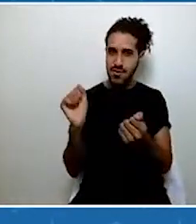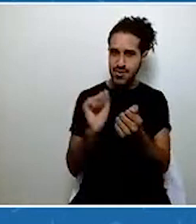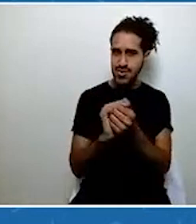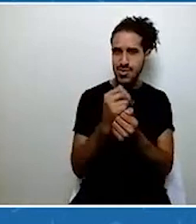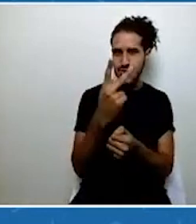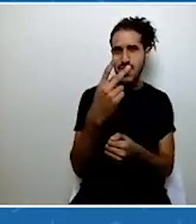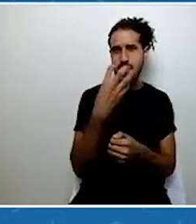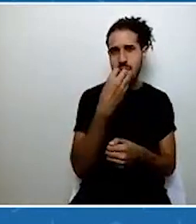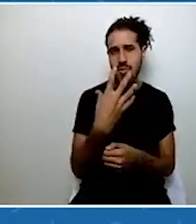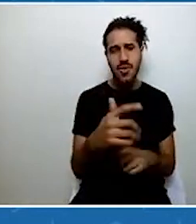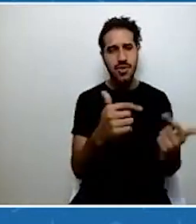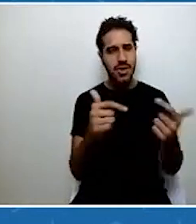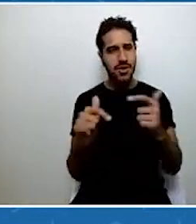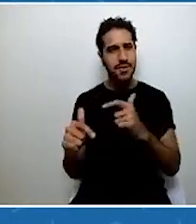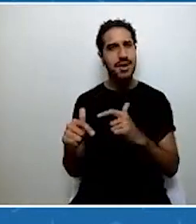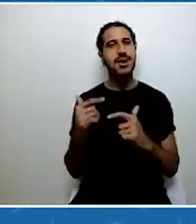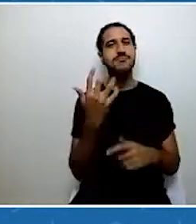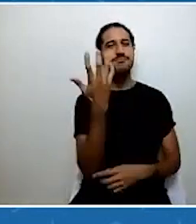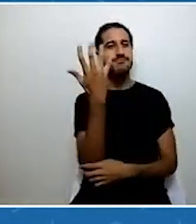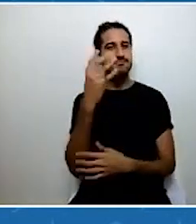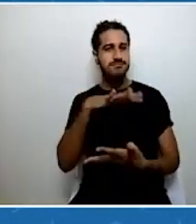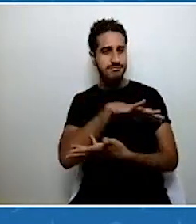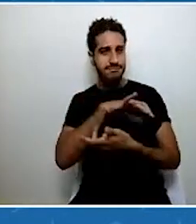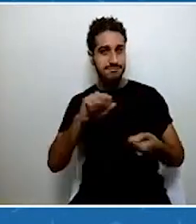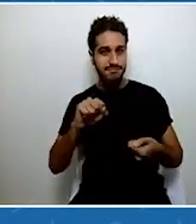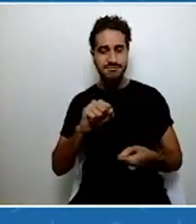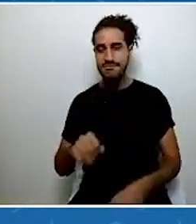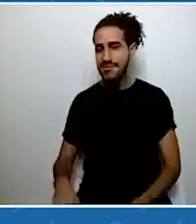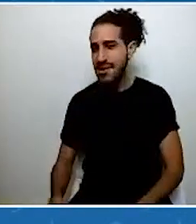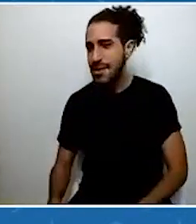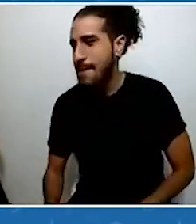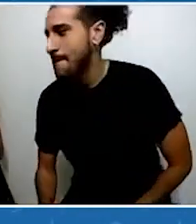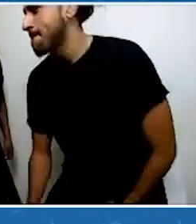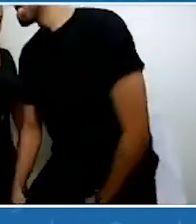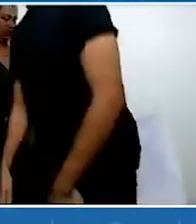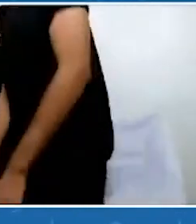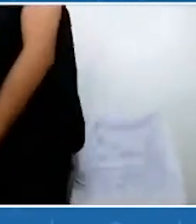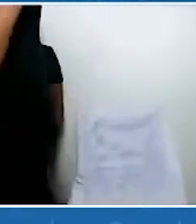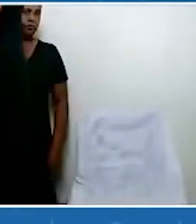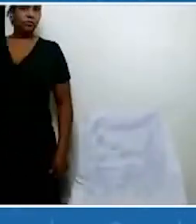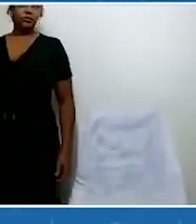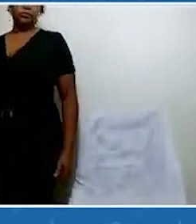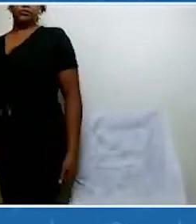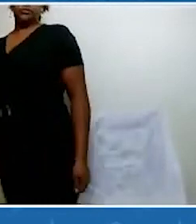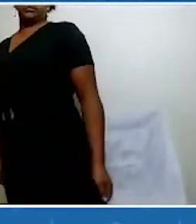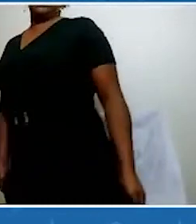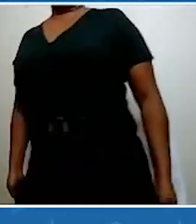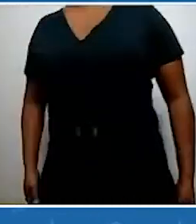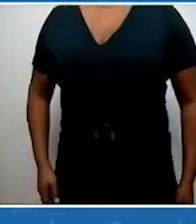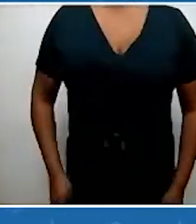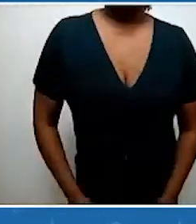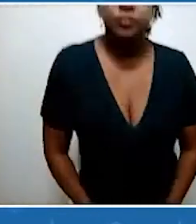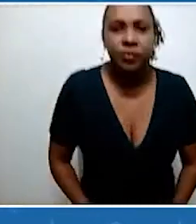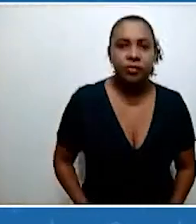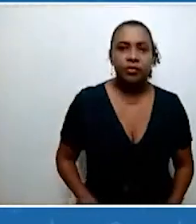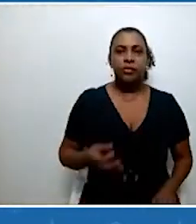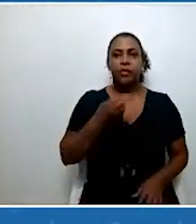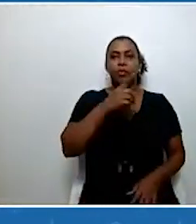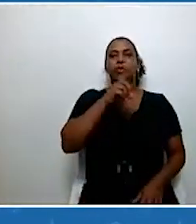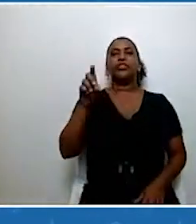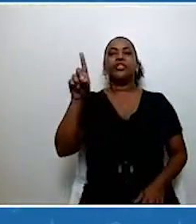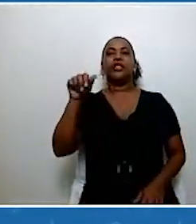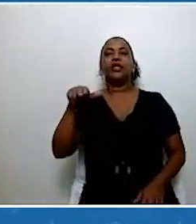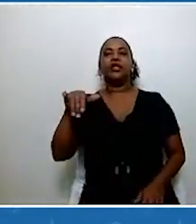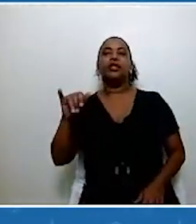sustentabilidade. Bom dia, Dani, Danilo, Gessilda, Uirá. Bom dia aos nossos tradutores aqui de